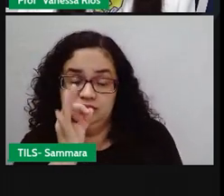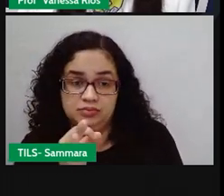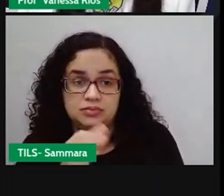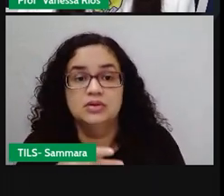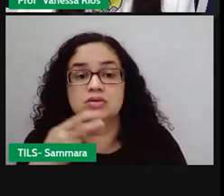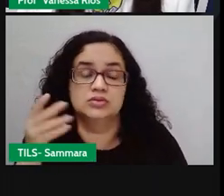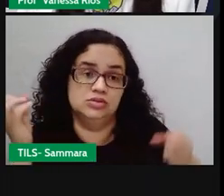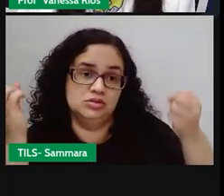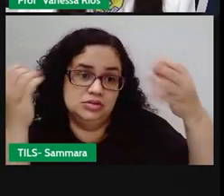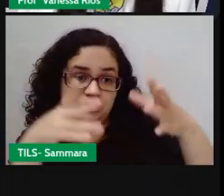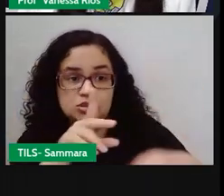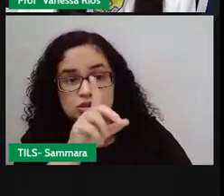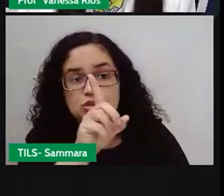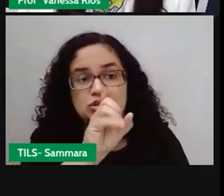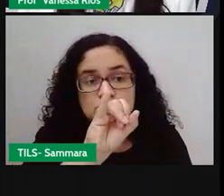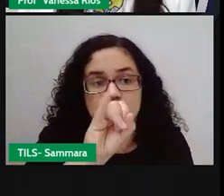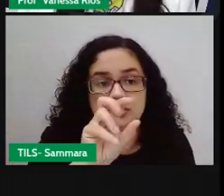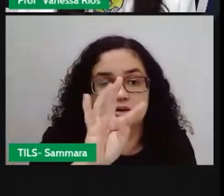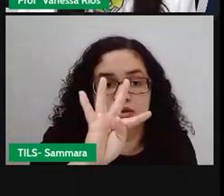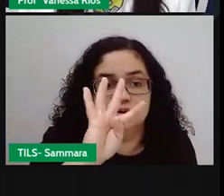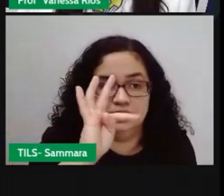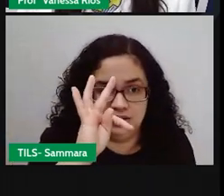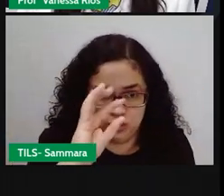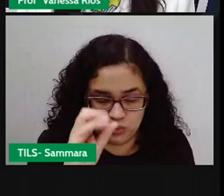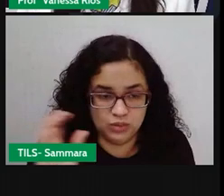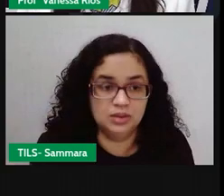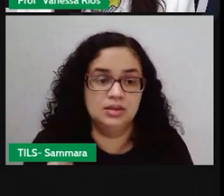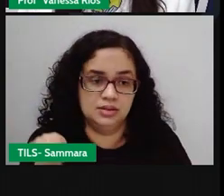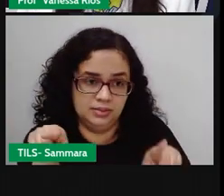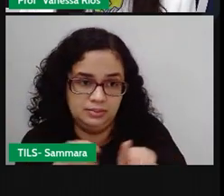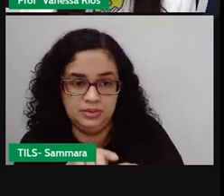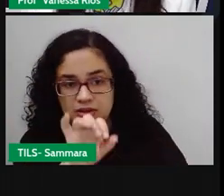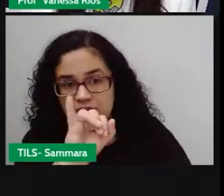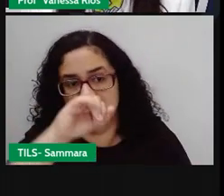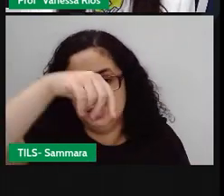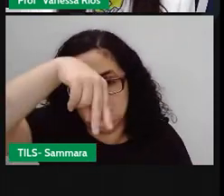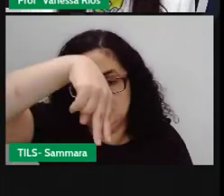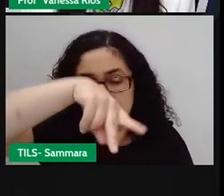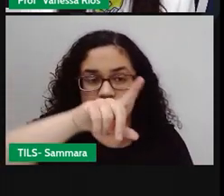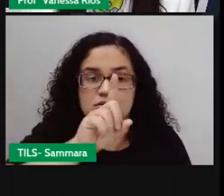né? Discursos direto e discursos indiretos.